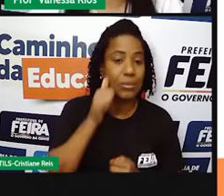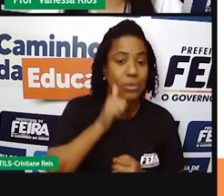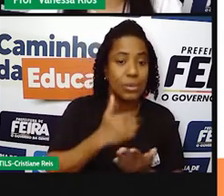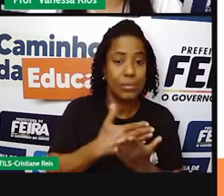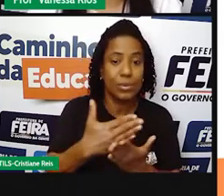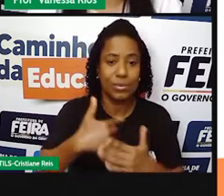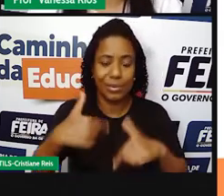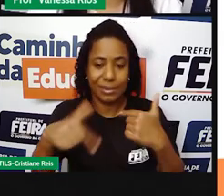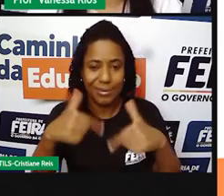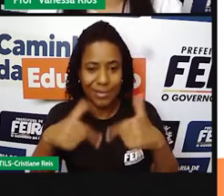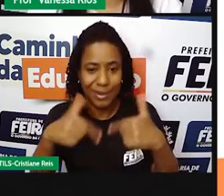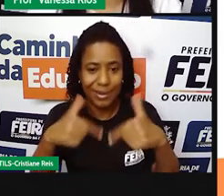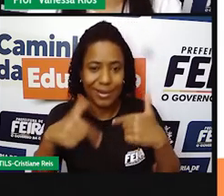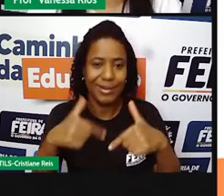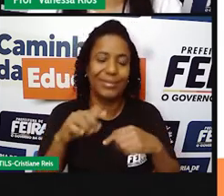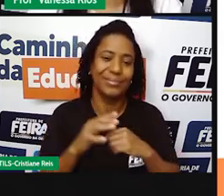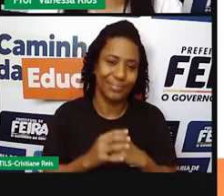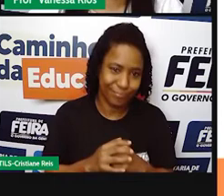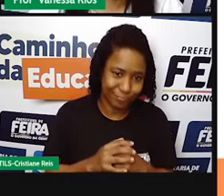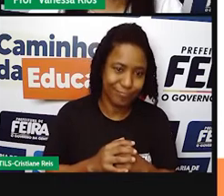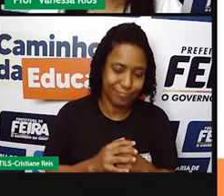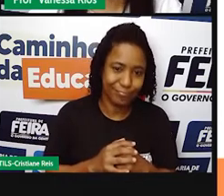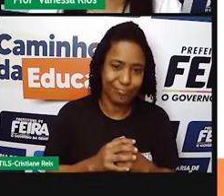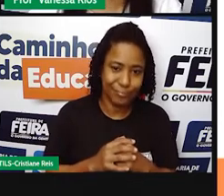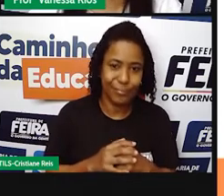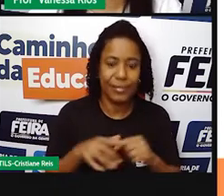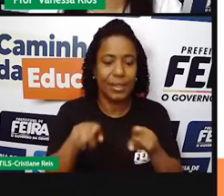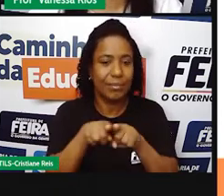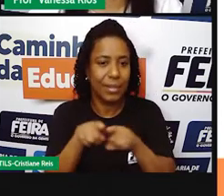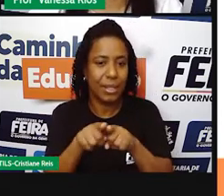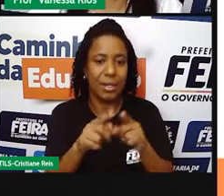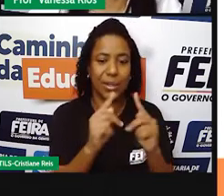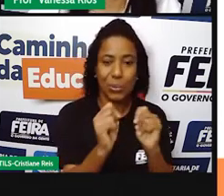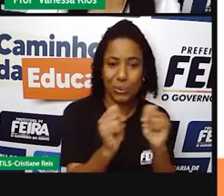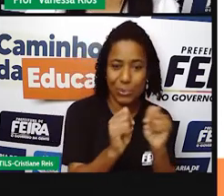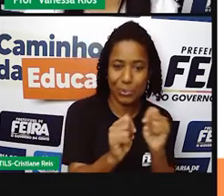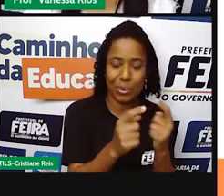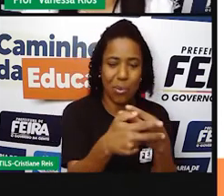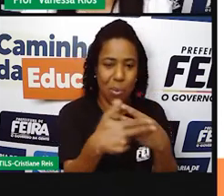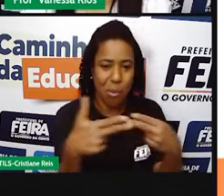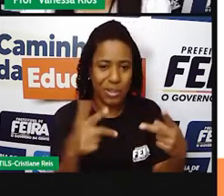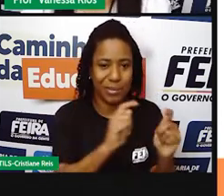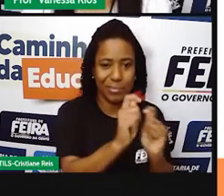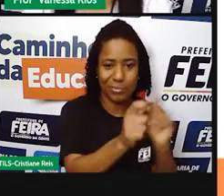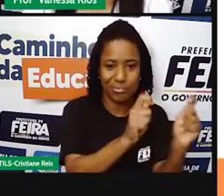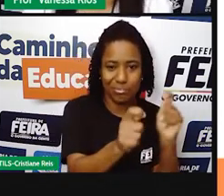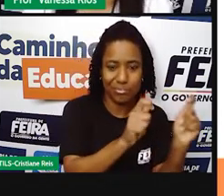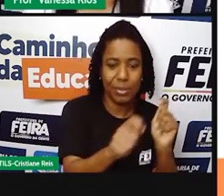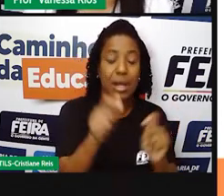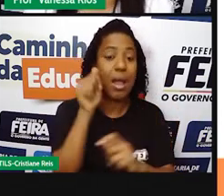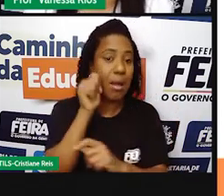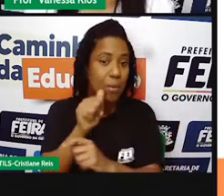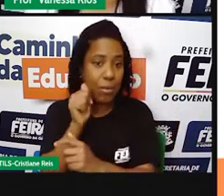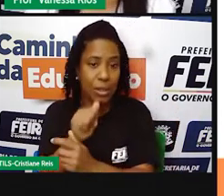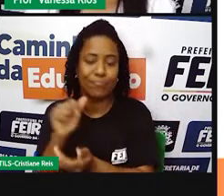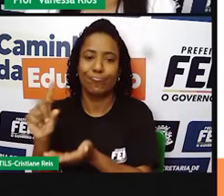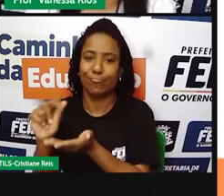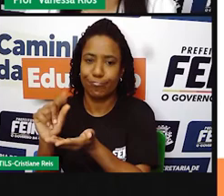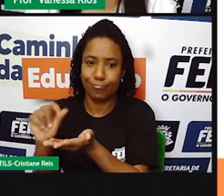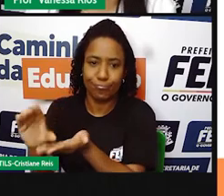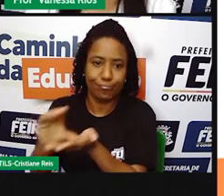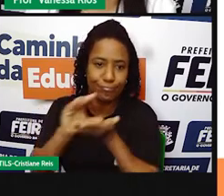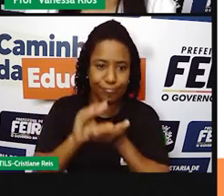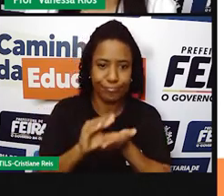sair de casa, ela passa a ajudar nas despesas e também contribuir ali para o sustento, né? Da família, ela ganha